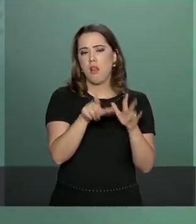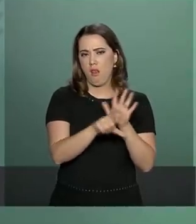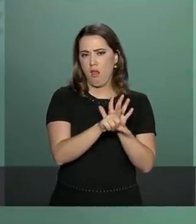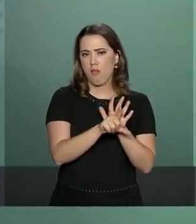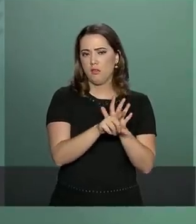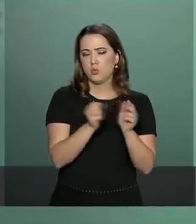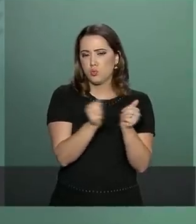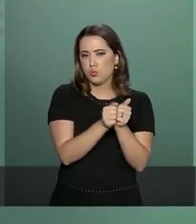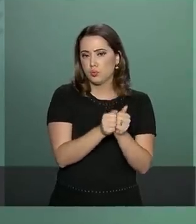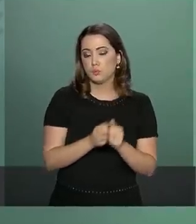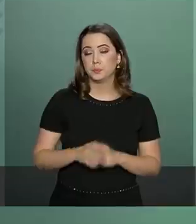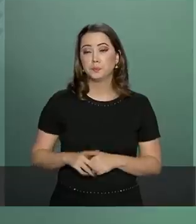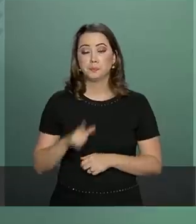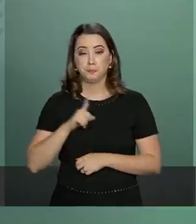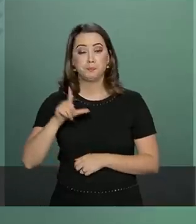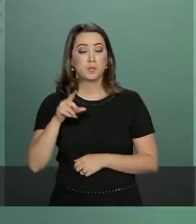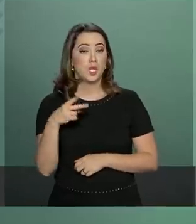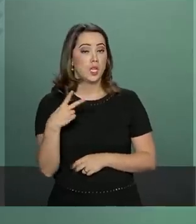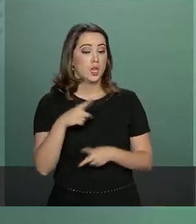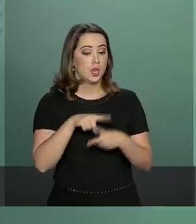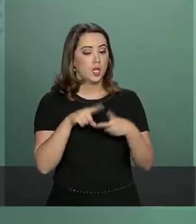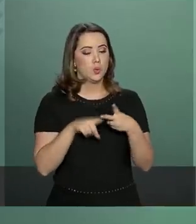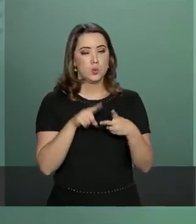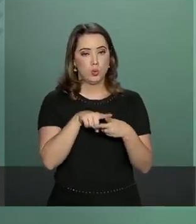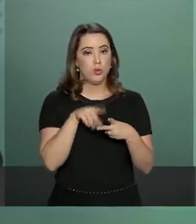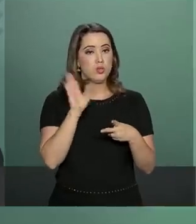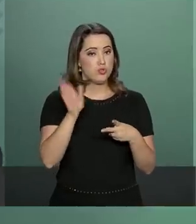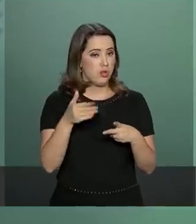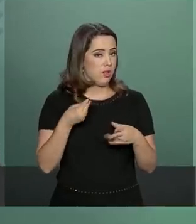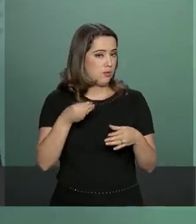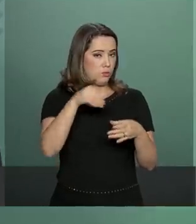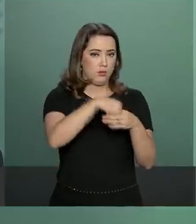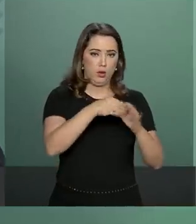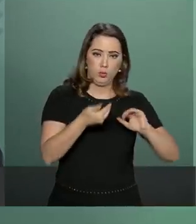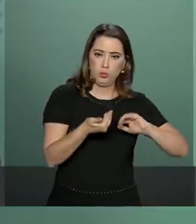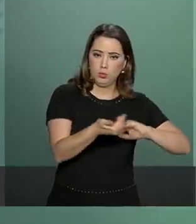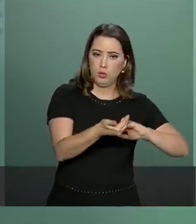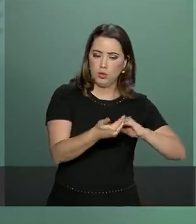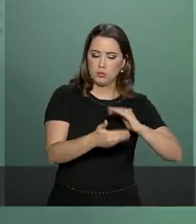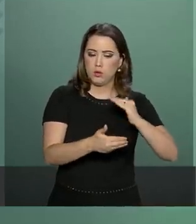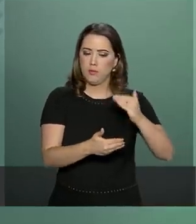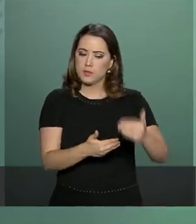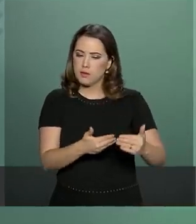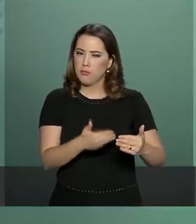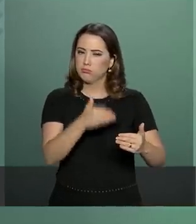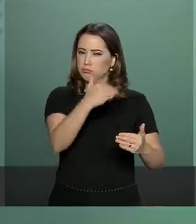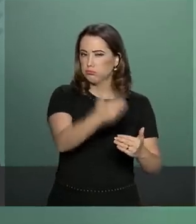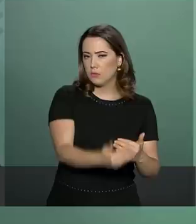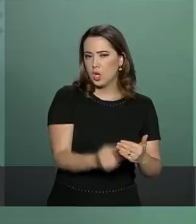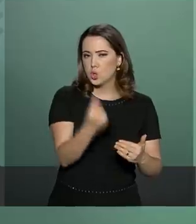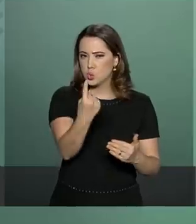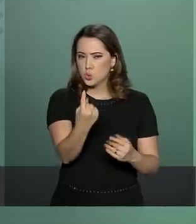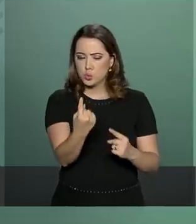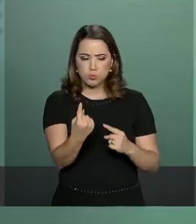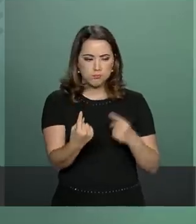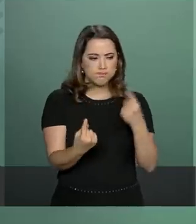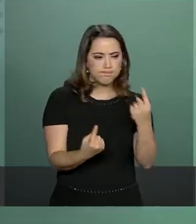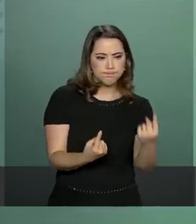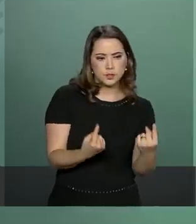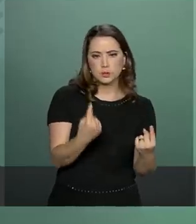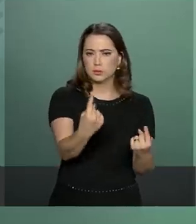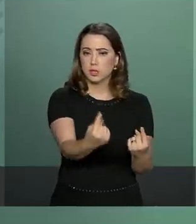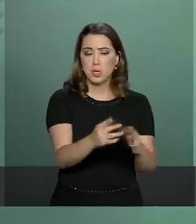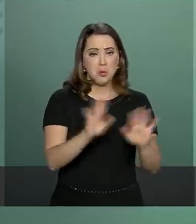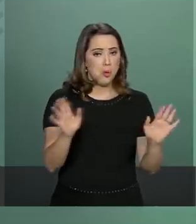anticrime e da Previdência, já de posse do Congresso. A tramitação, o avançar de um projeto em relação ao